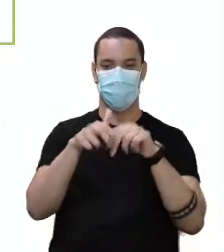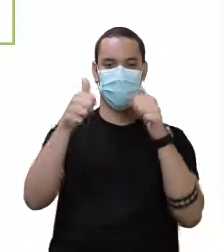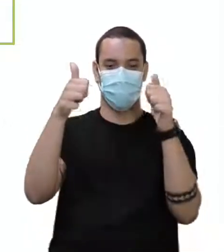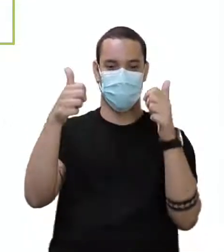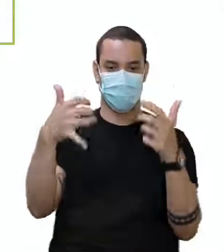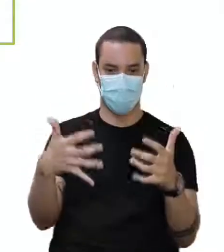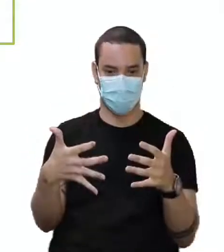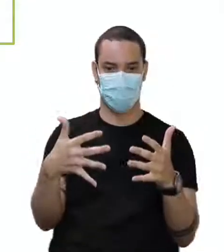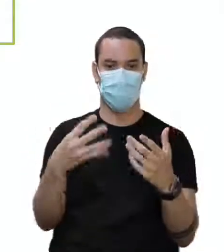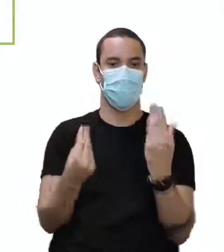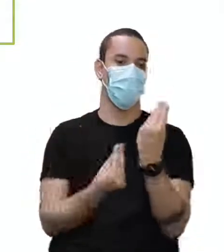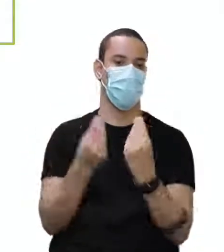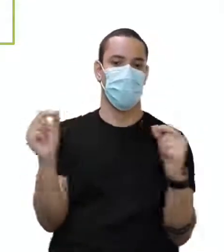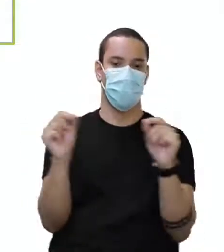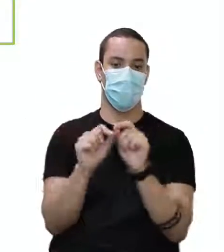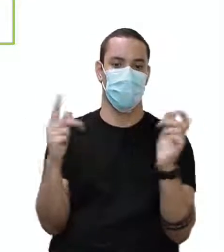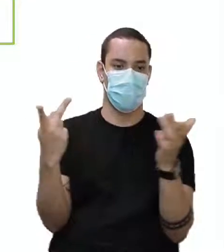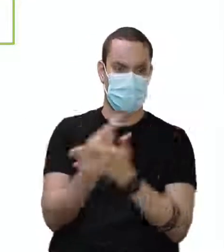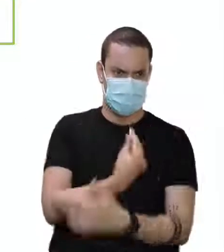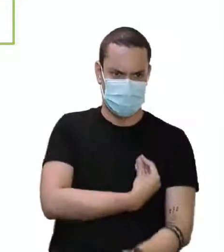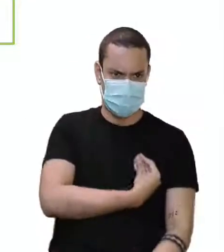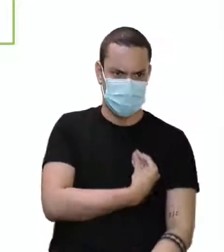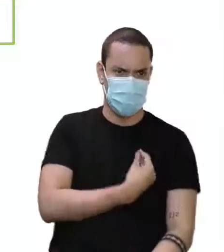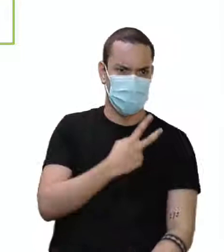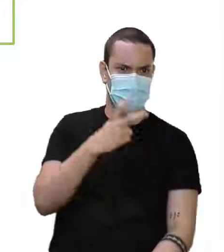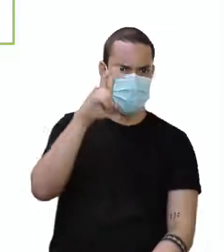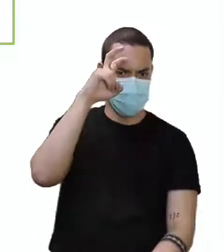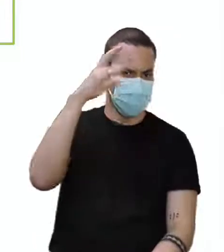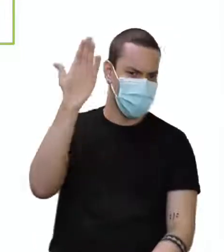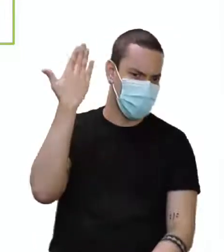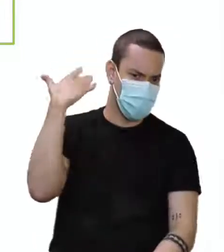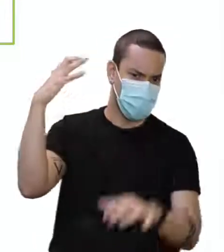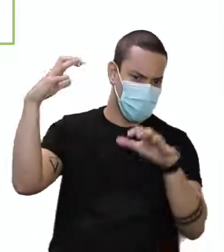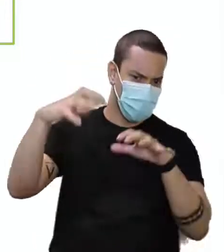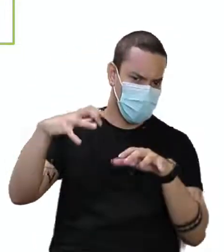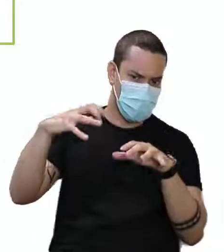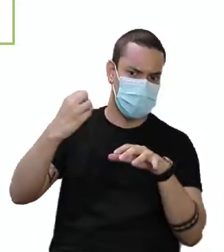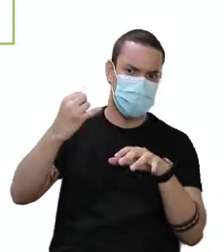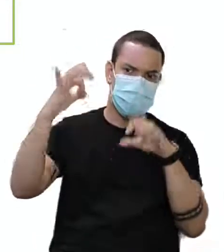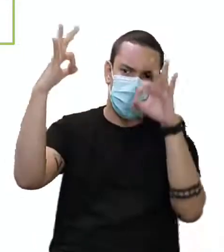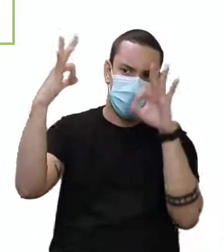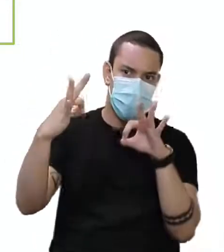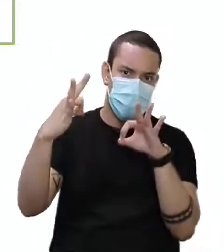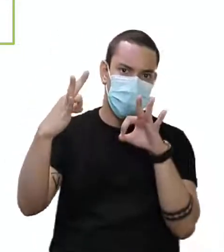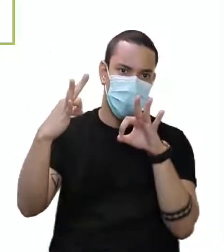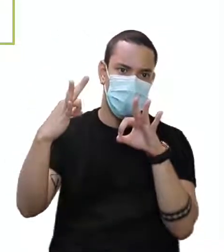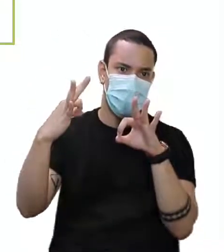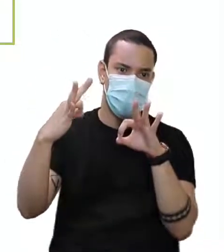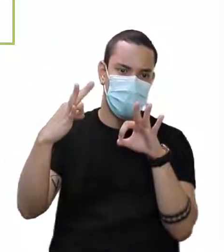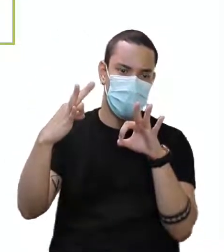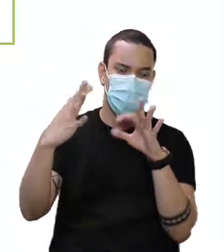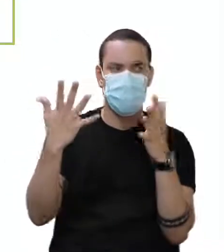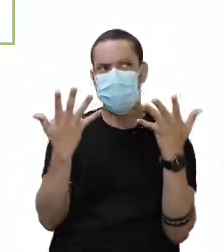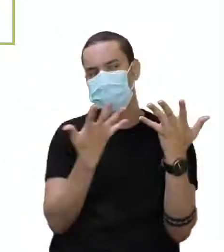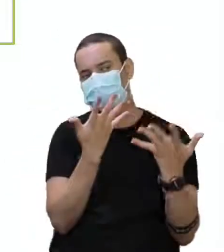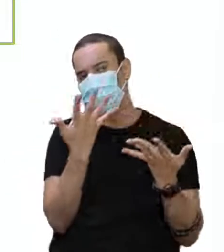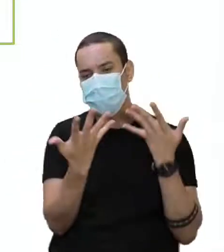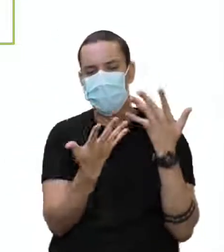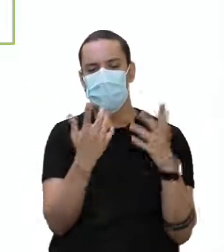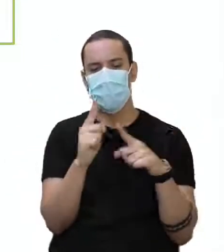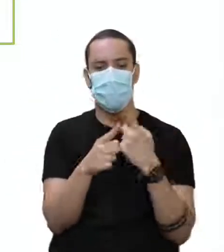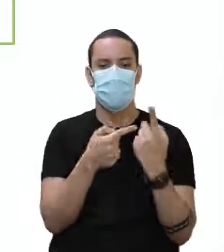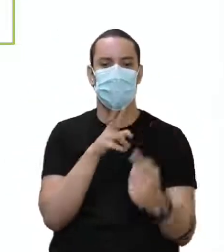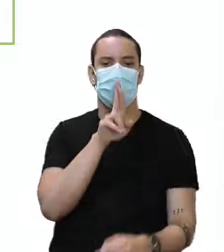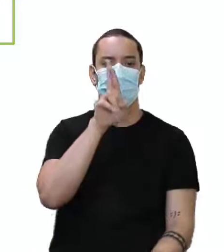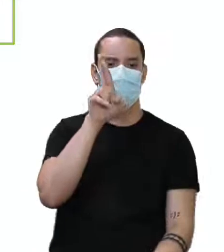Was it raining last Thursday? Estava chovendo quinta passada? Se for a afirmação, a sua resposta positiva, você diz,